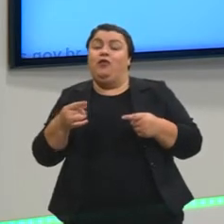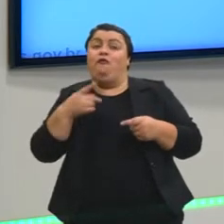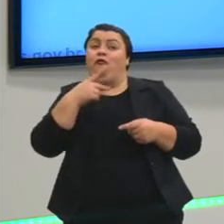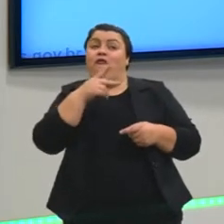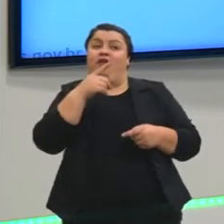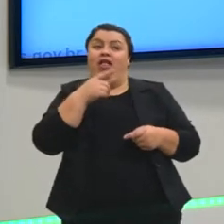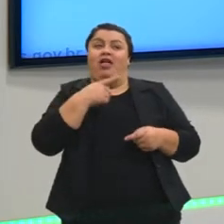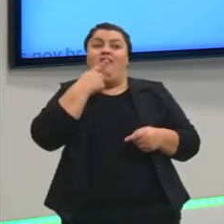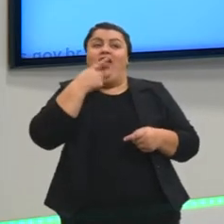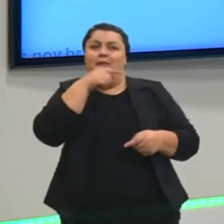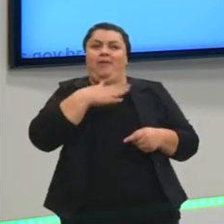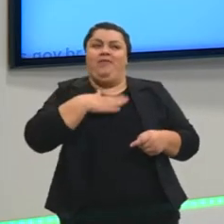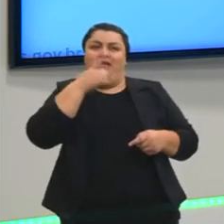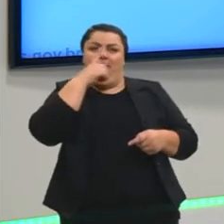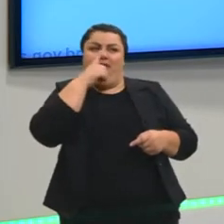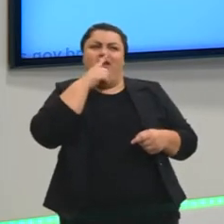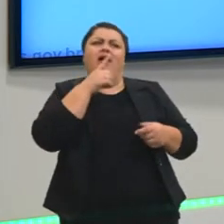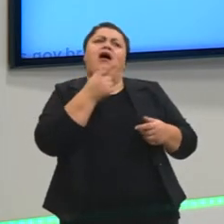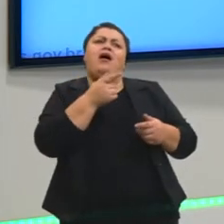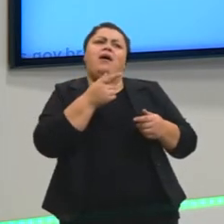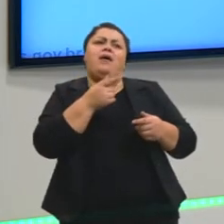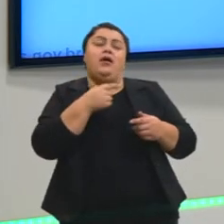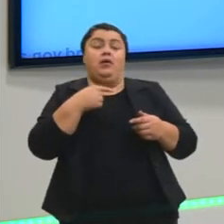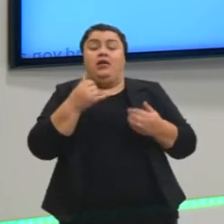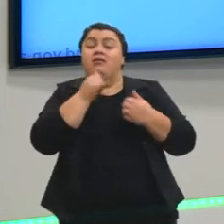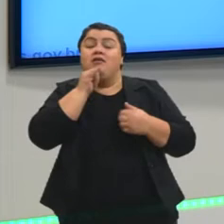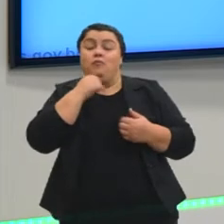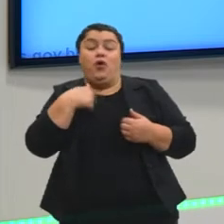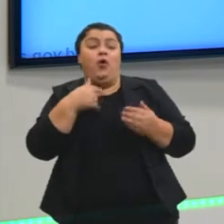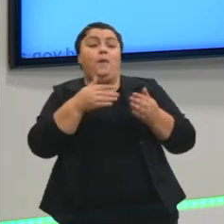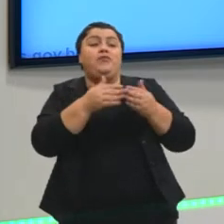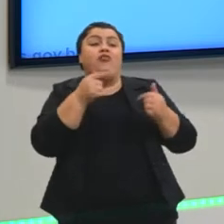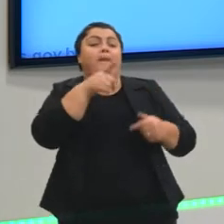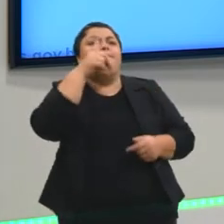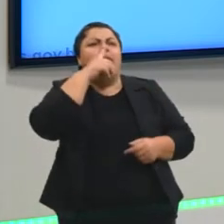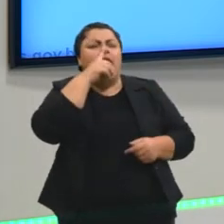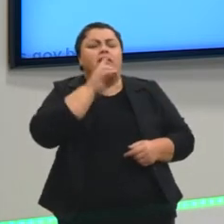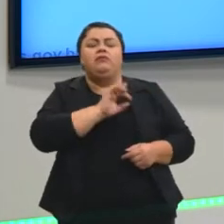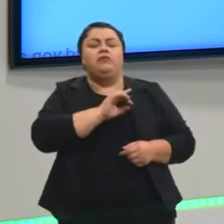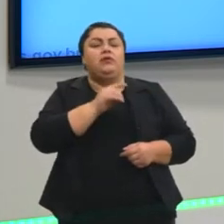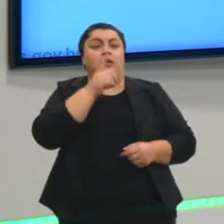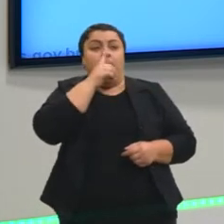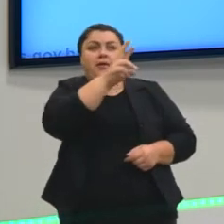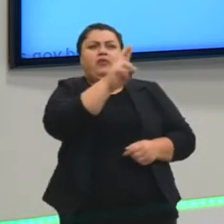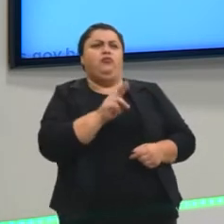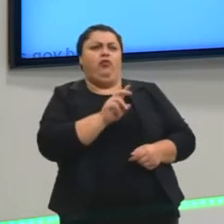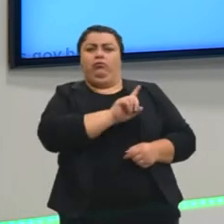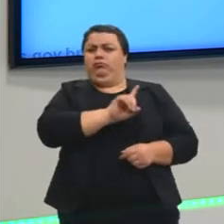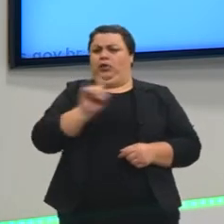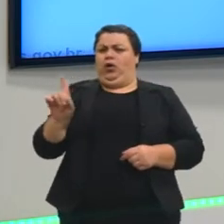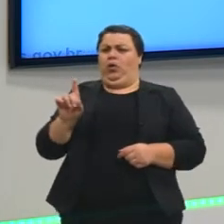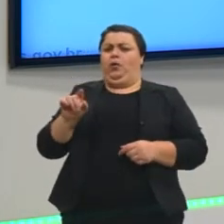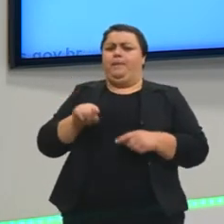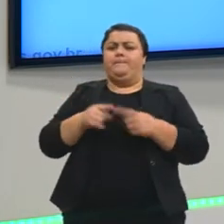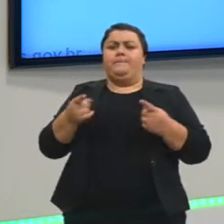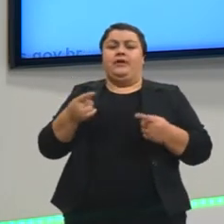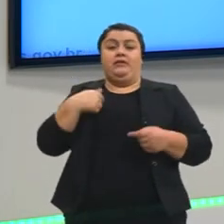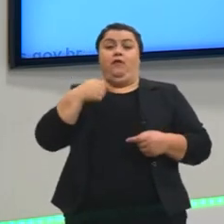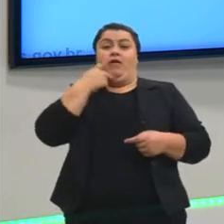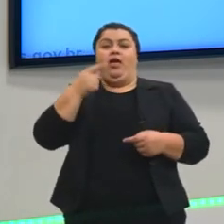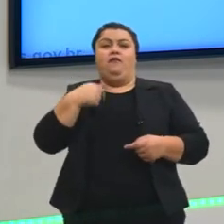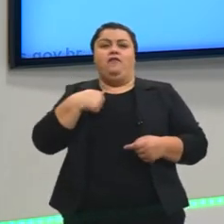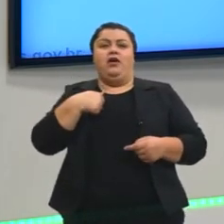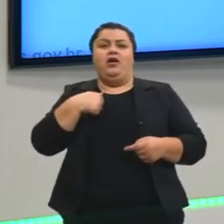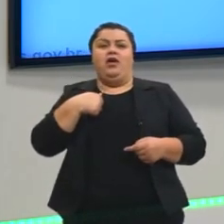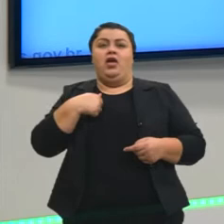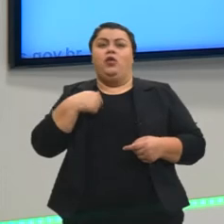fazia, por exemplo. Eu pedi alguma coisa pra minha mãe e ela dizia não. Eu falava, tá, mas todo mundo tem. E ela dizia,